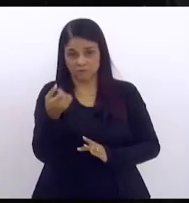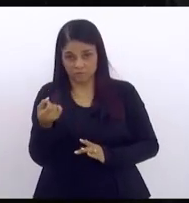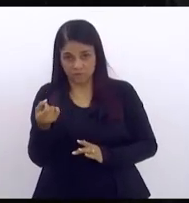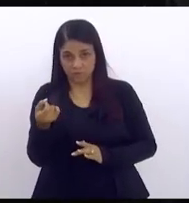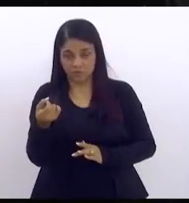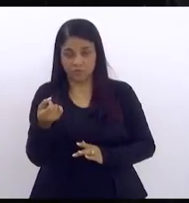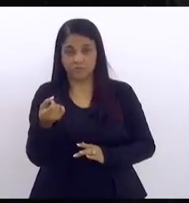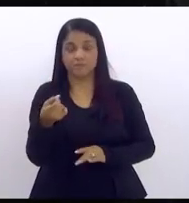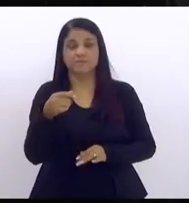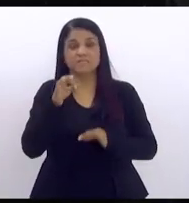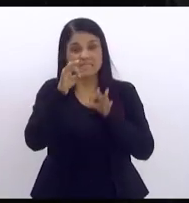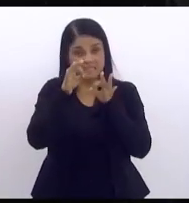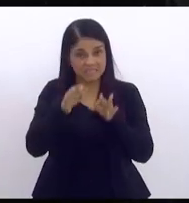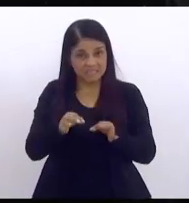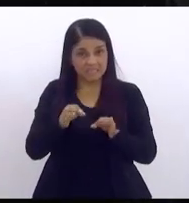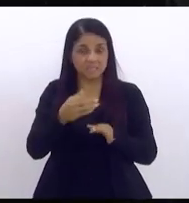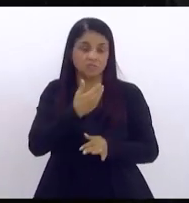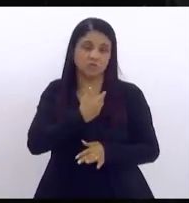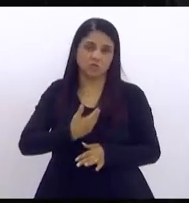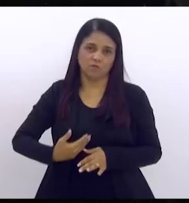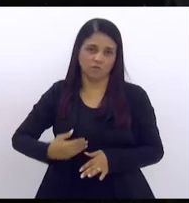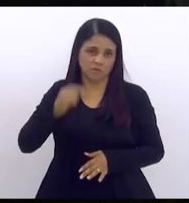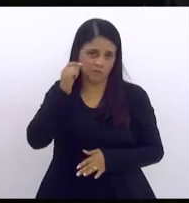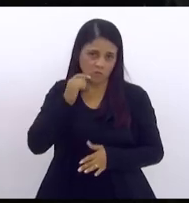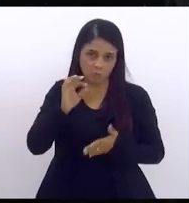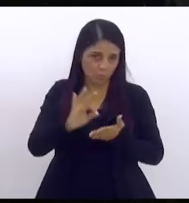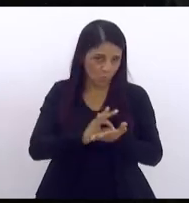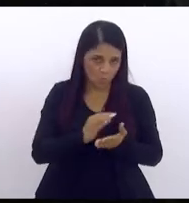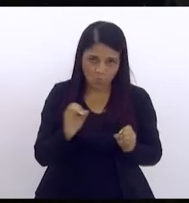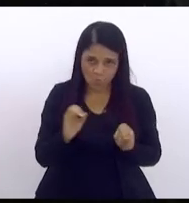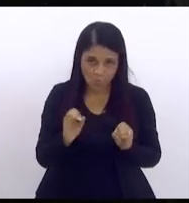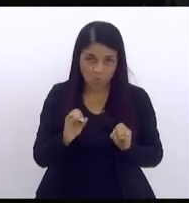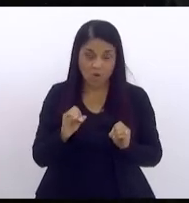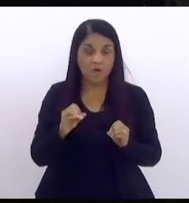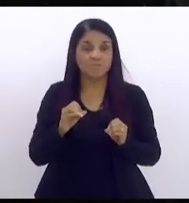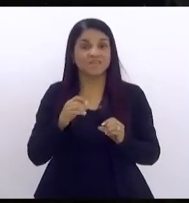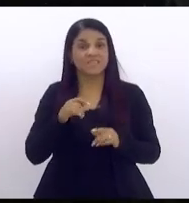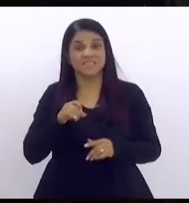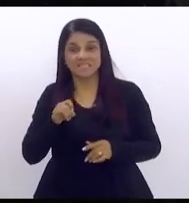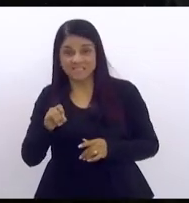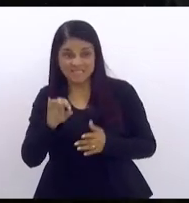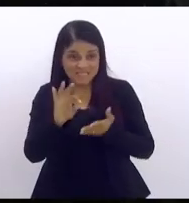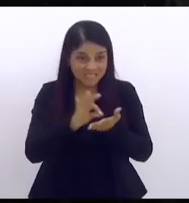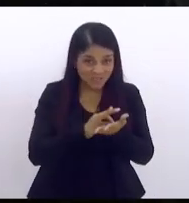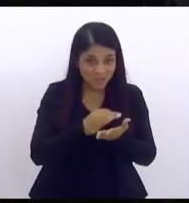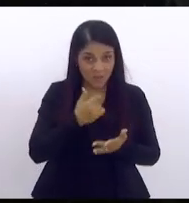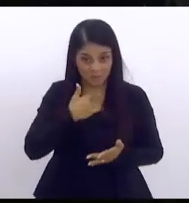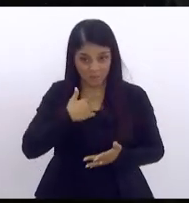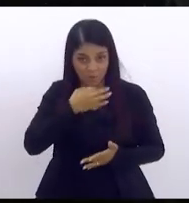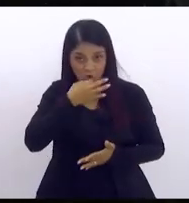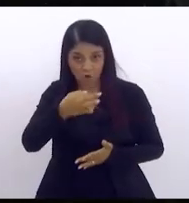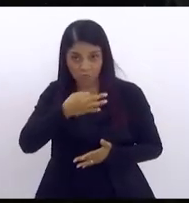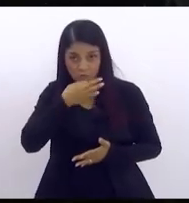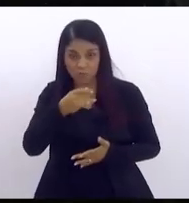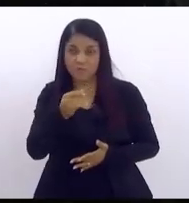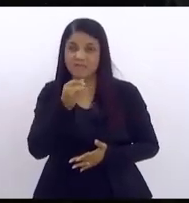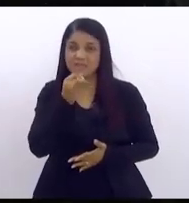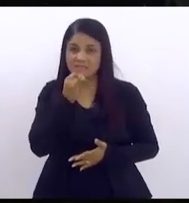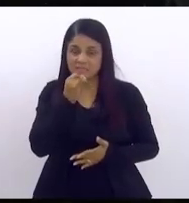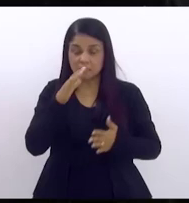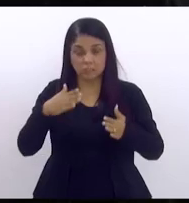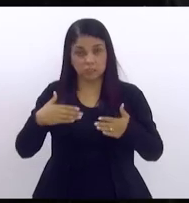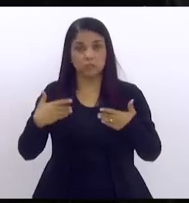que o governador não sancionará e se sancionar para mim será uma triste